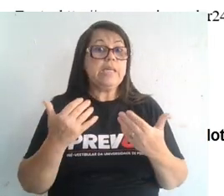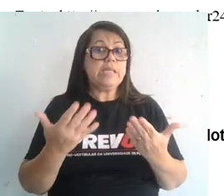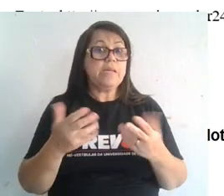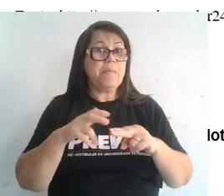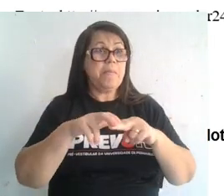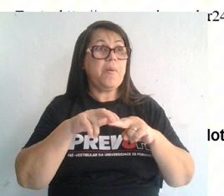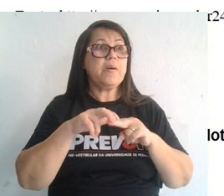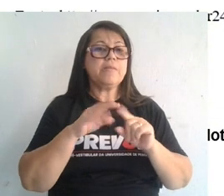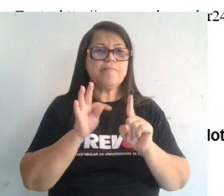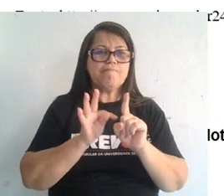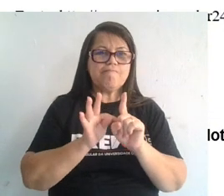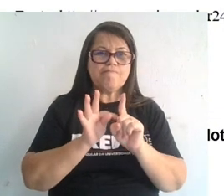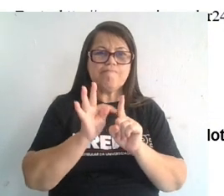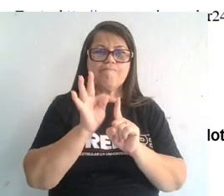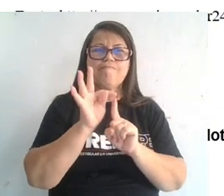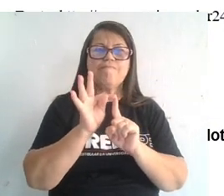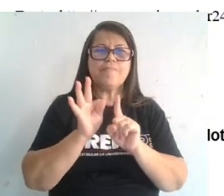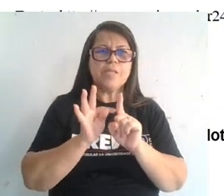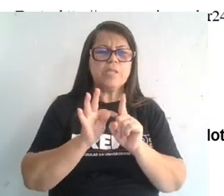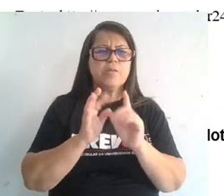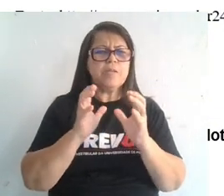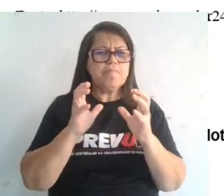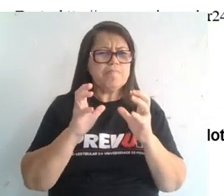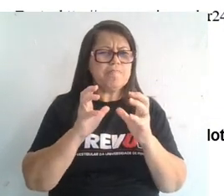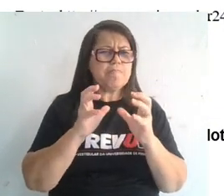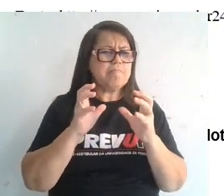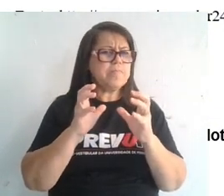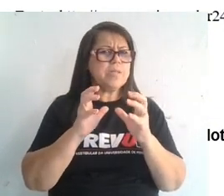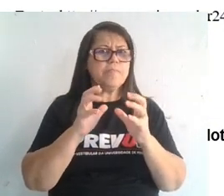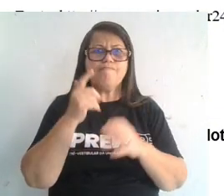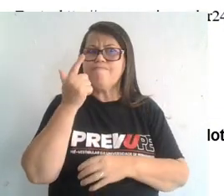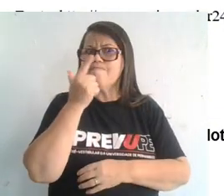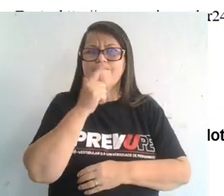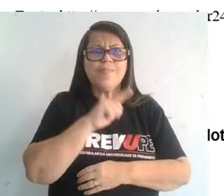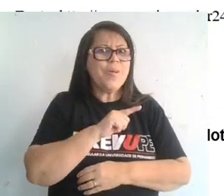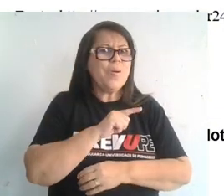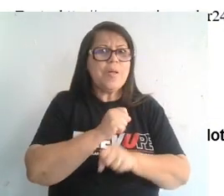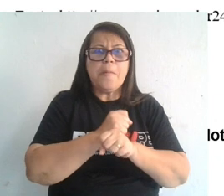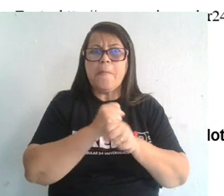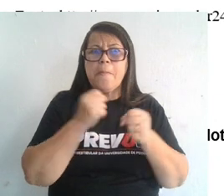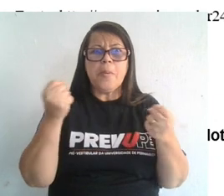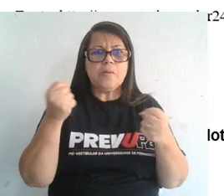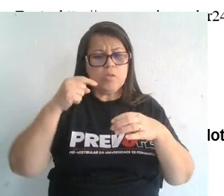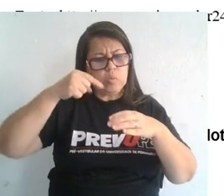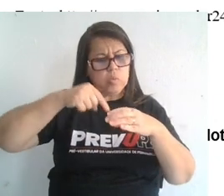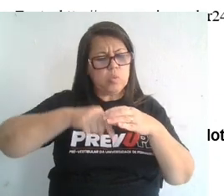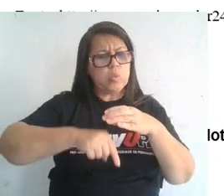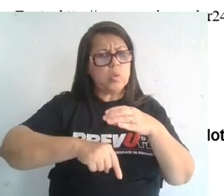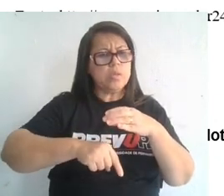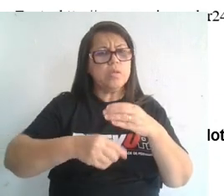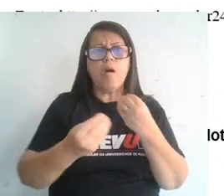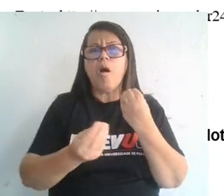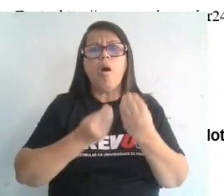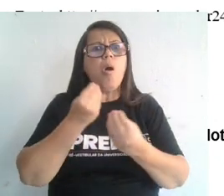temperatura e pressão, nós não temos acesso direto a esse interior da Terra. Ou seja, é uma viagem inacessível. Então, como é que esses